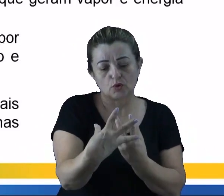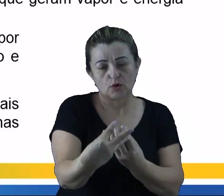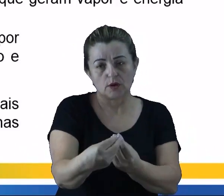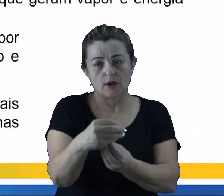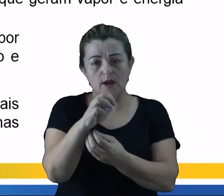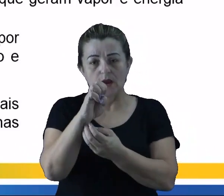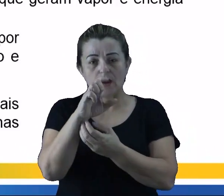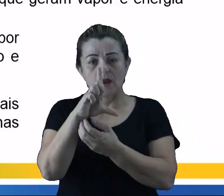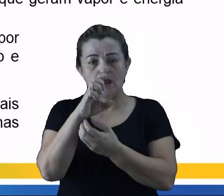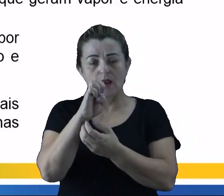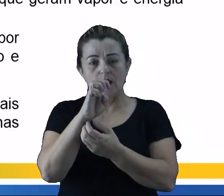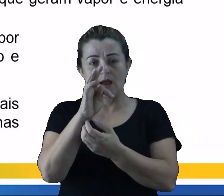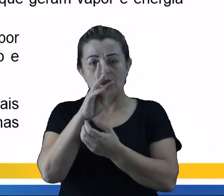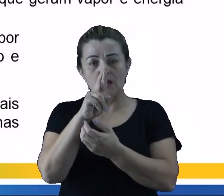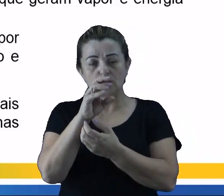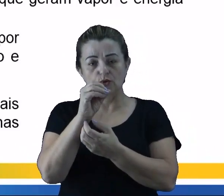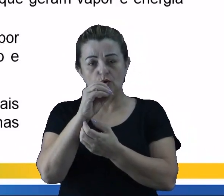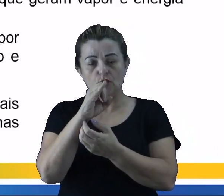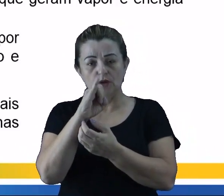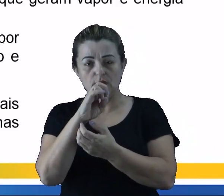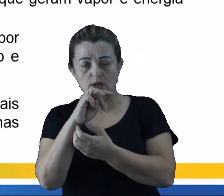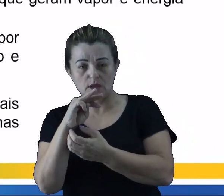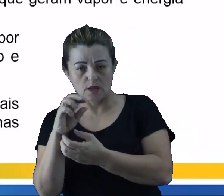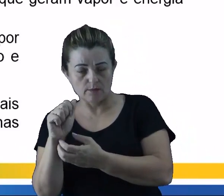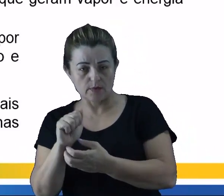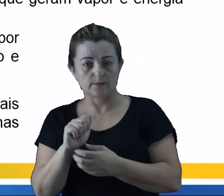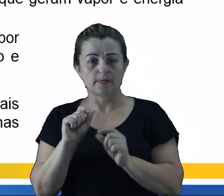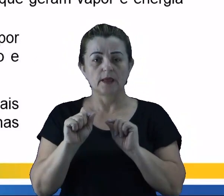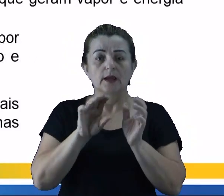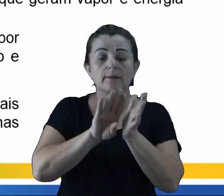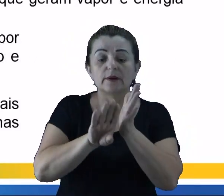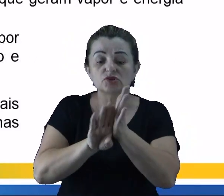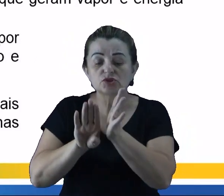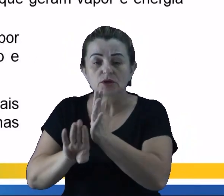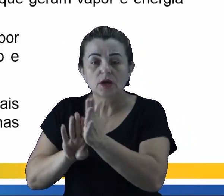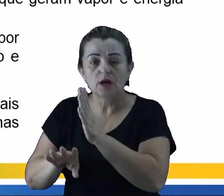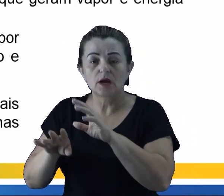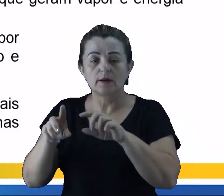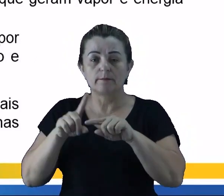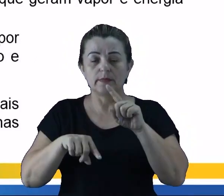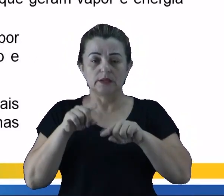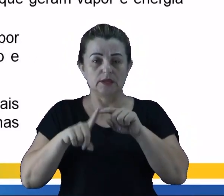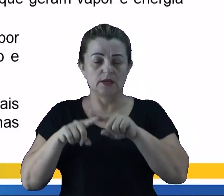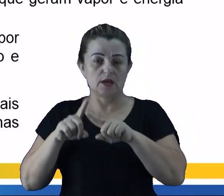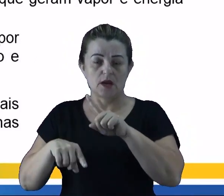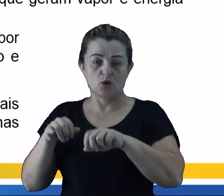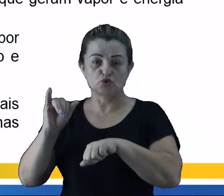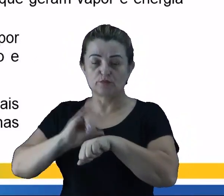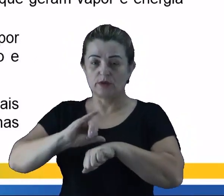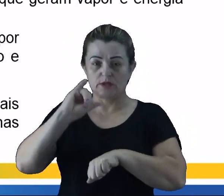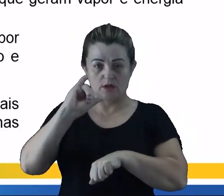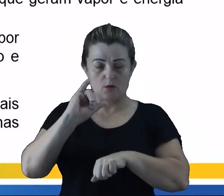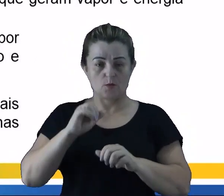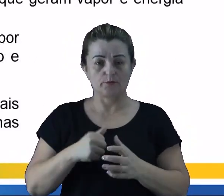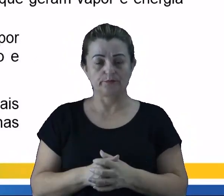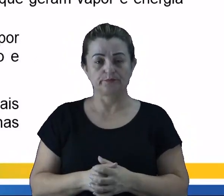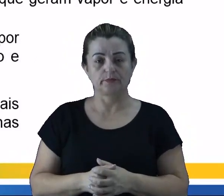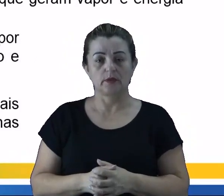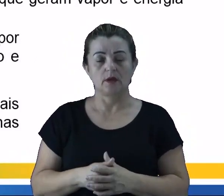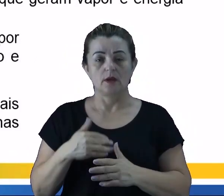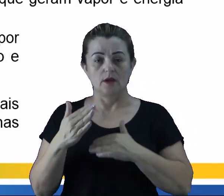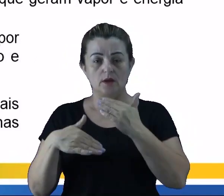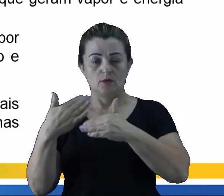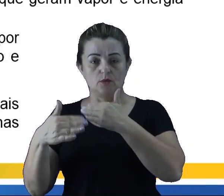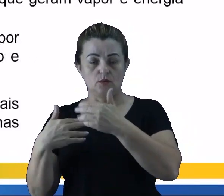Guardem essa palavra. Para que sejam retirados os materiais metálicos. Então, esse é o processo número 1. O